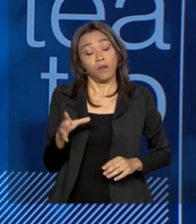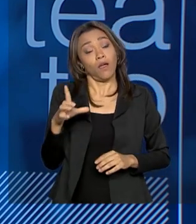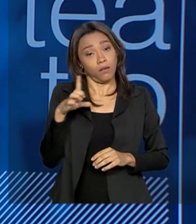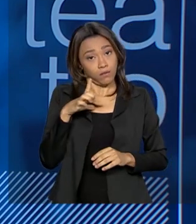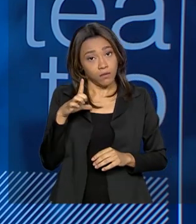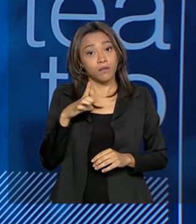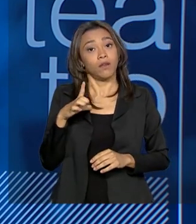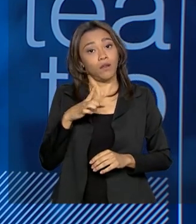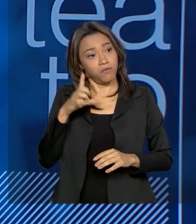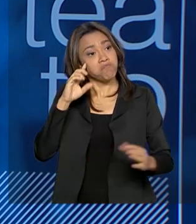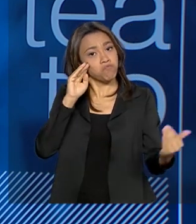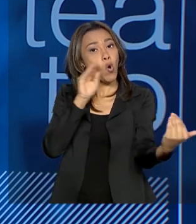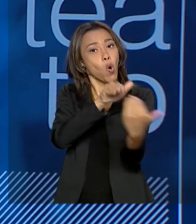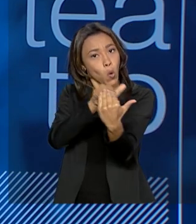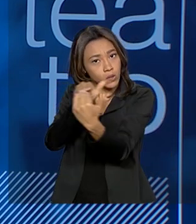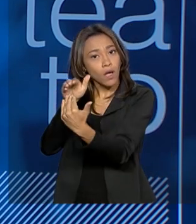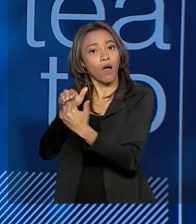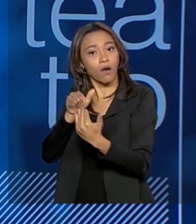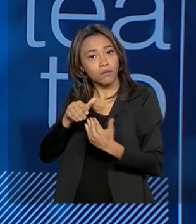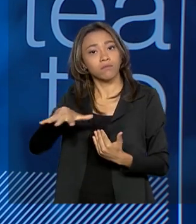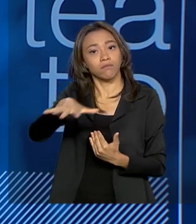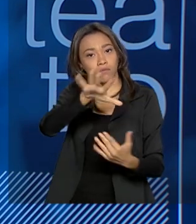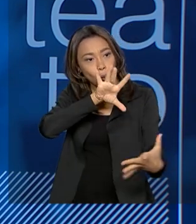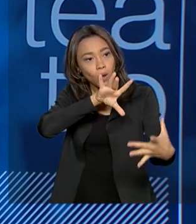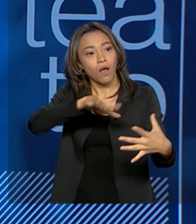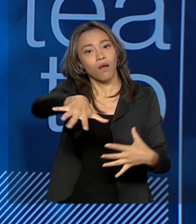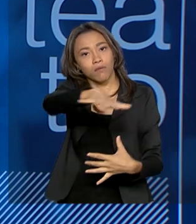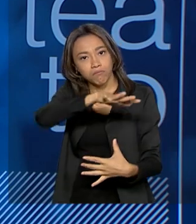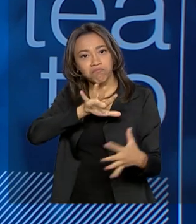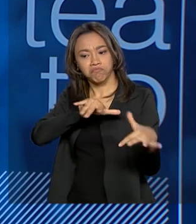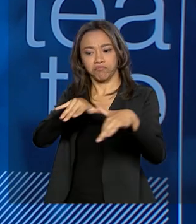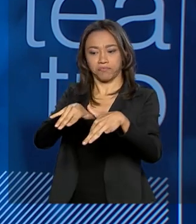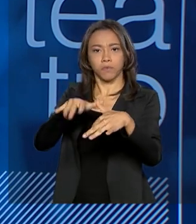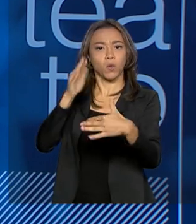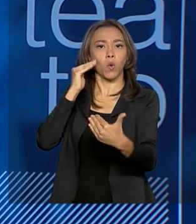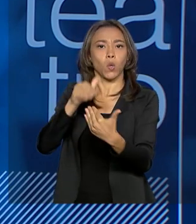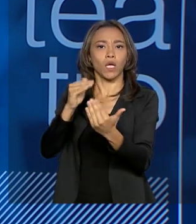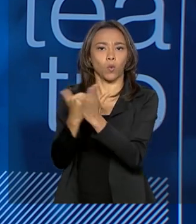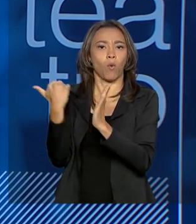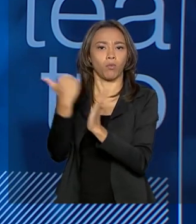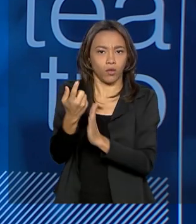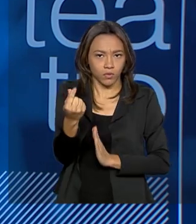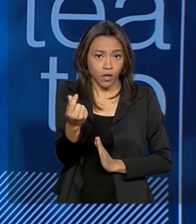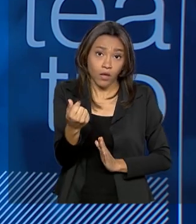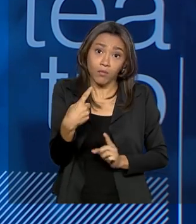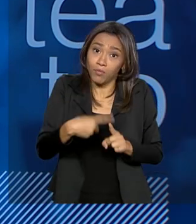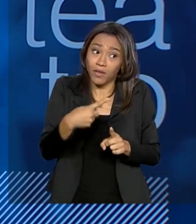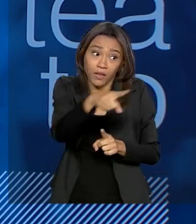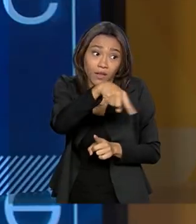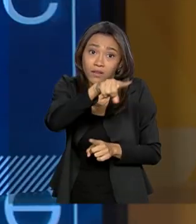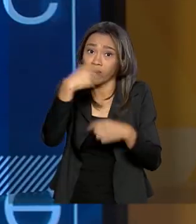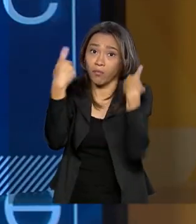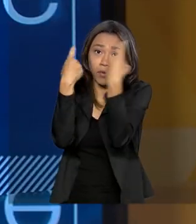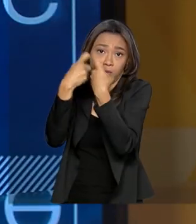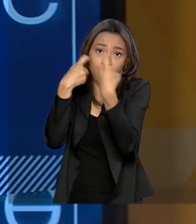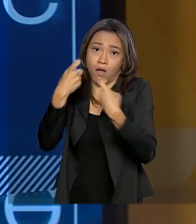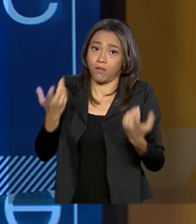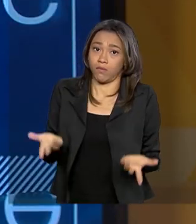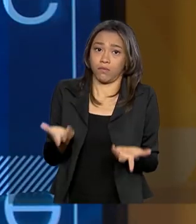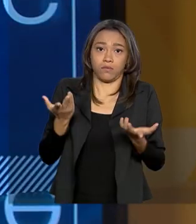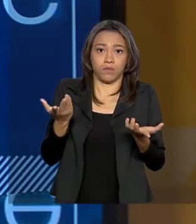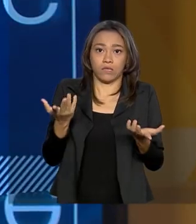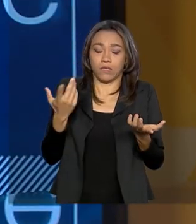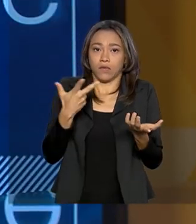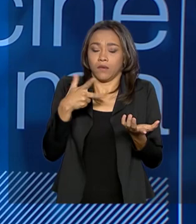extremamente positivo desse setor, do teatro musical, porque realmente eles estavam muito preocupados. Eles estavam realmente